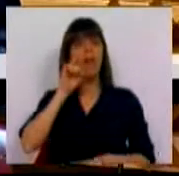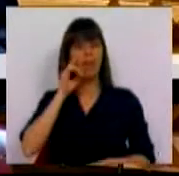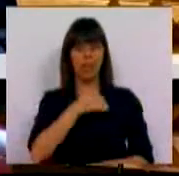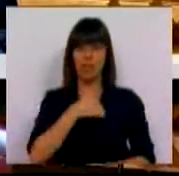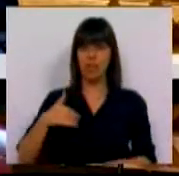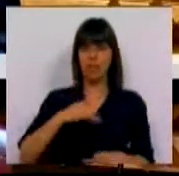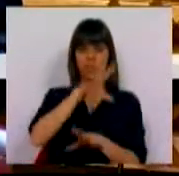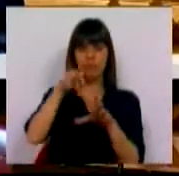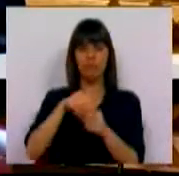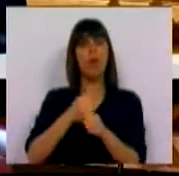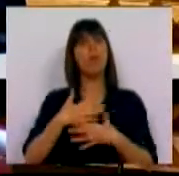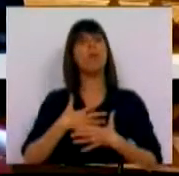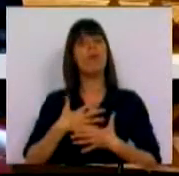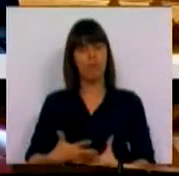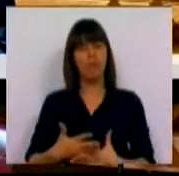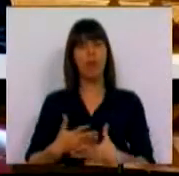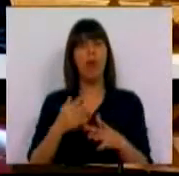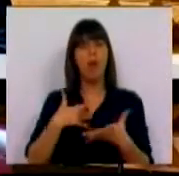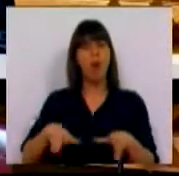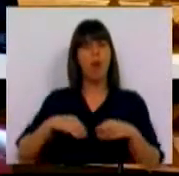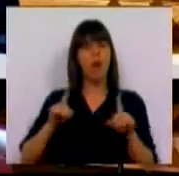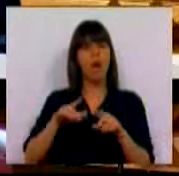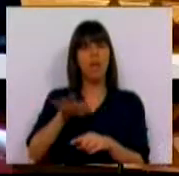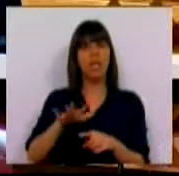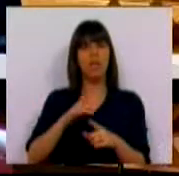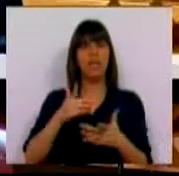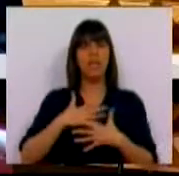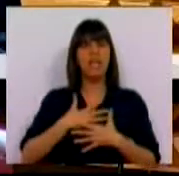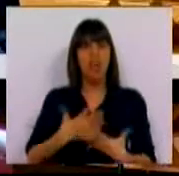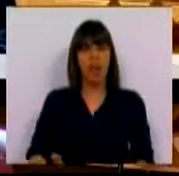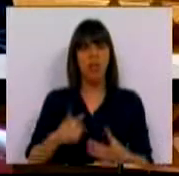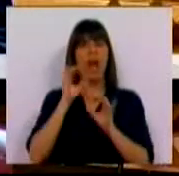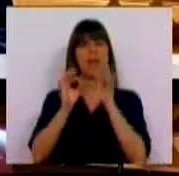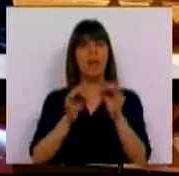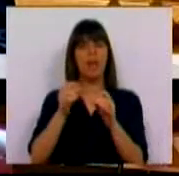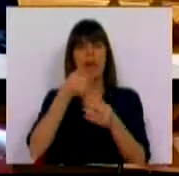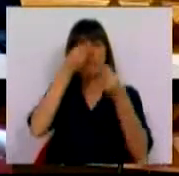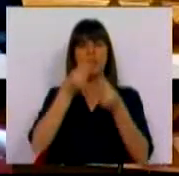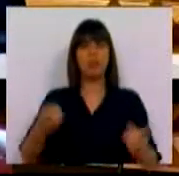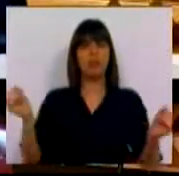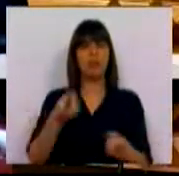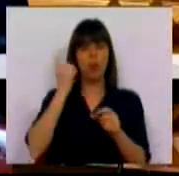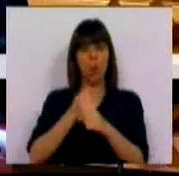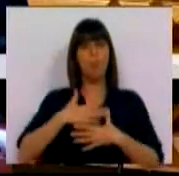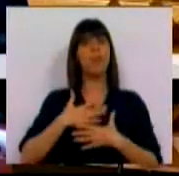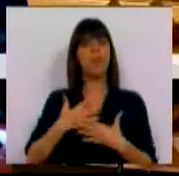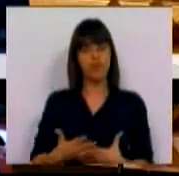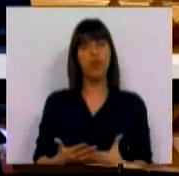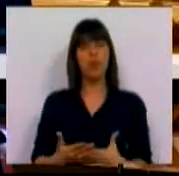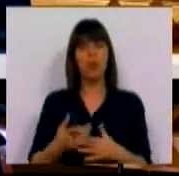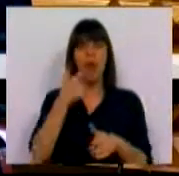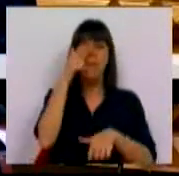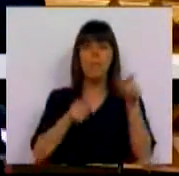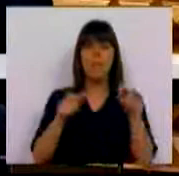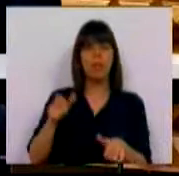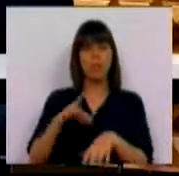saúde envolver os profissionais, não pactuar com situações de exaustão e tratamento menos digno de profissionais e de